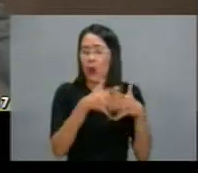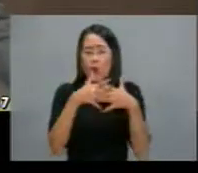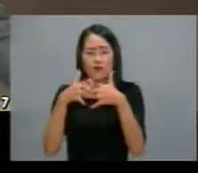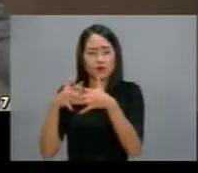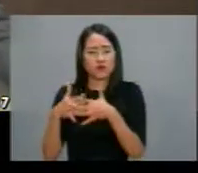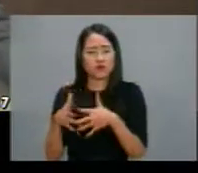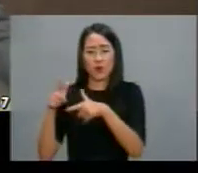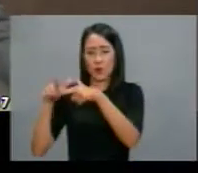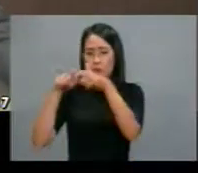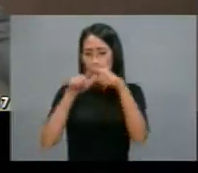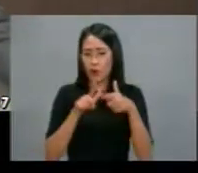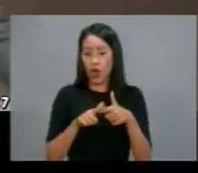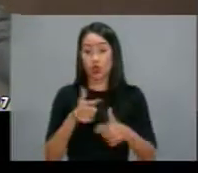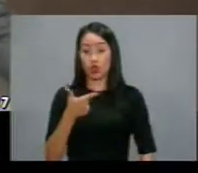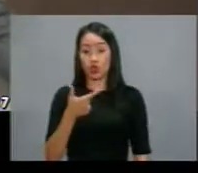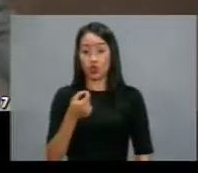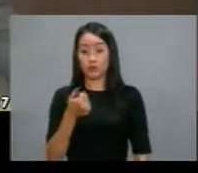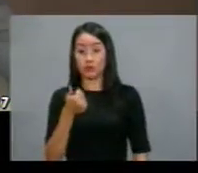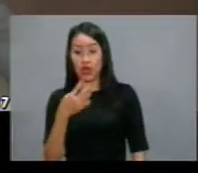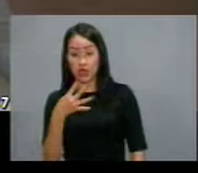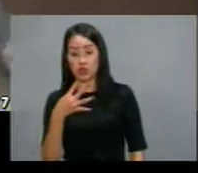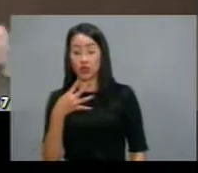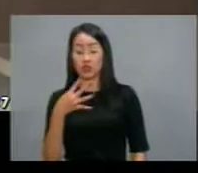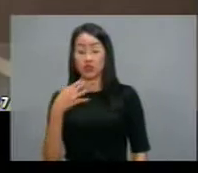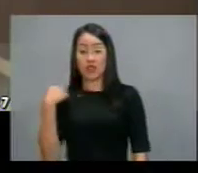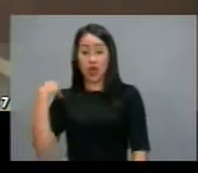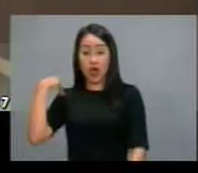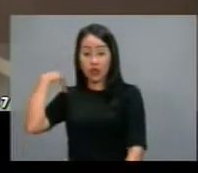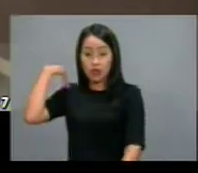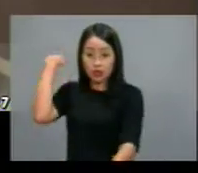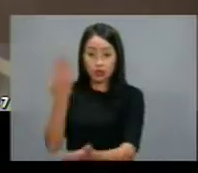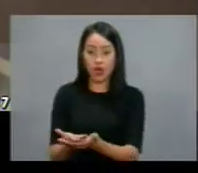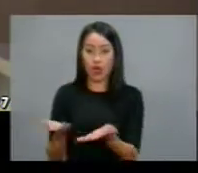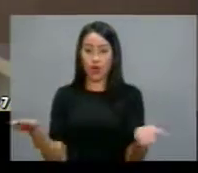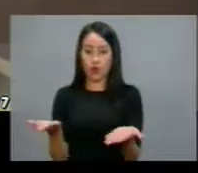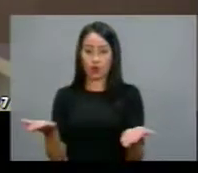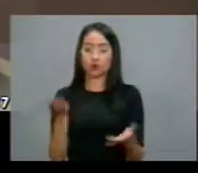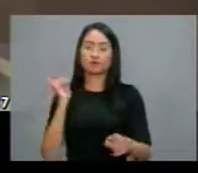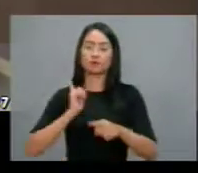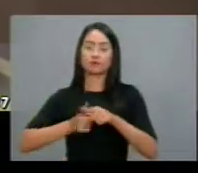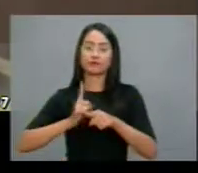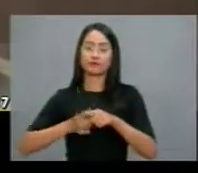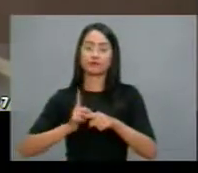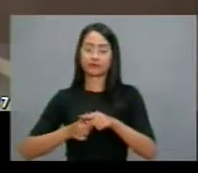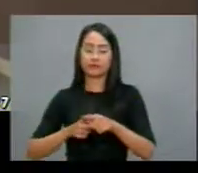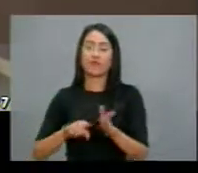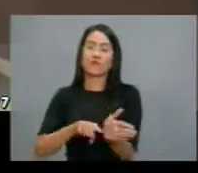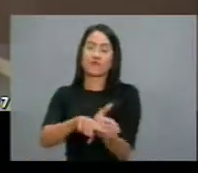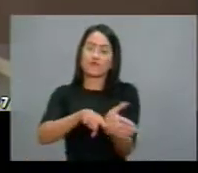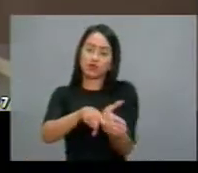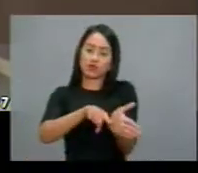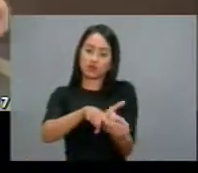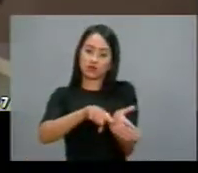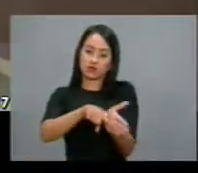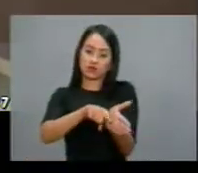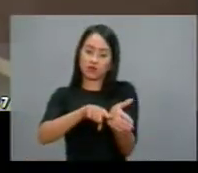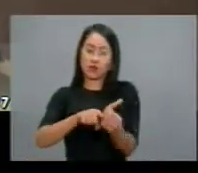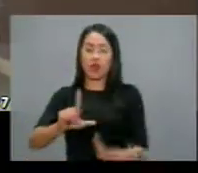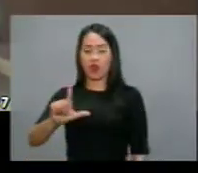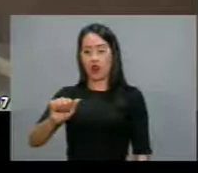2014, 2013, com as sucessivas investigações, de